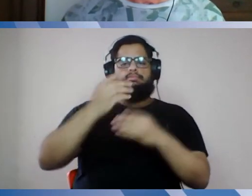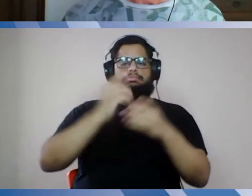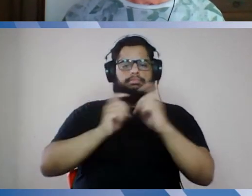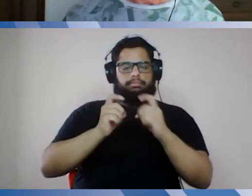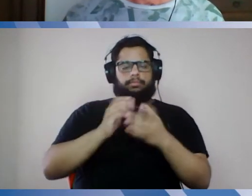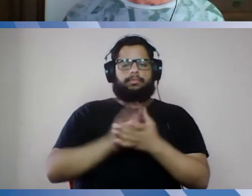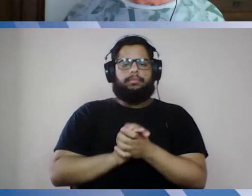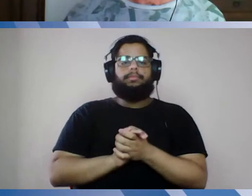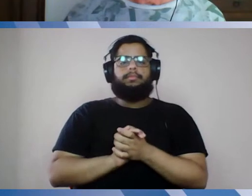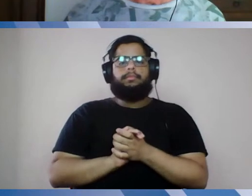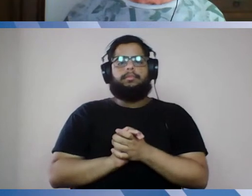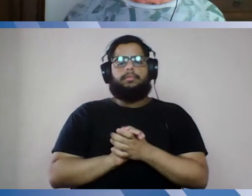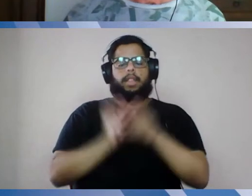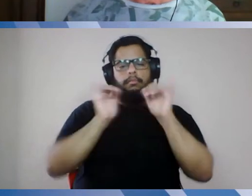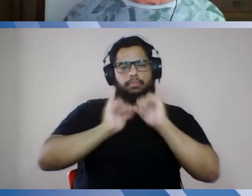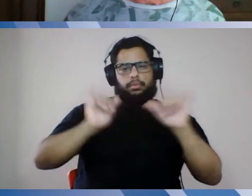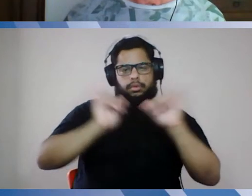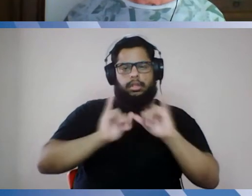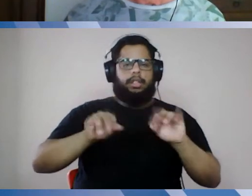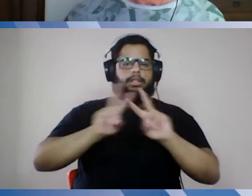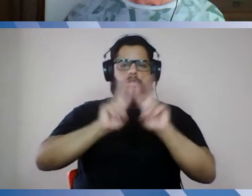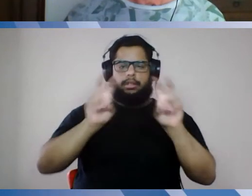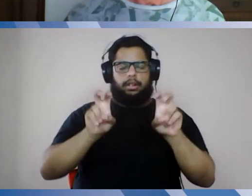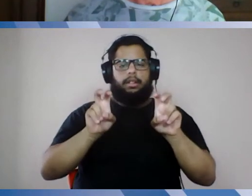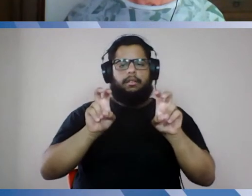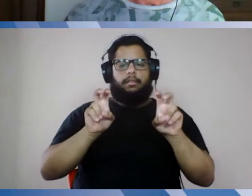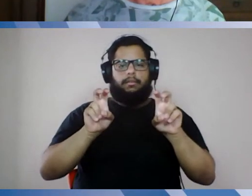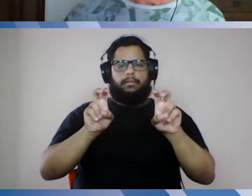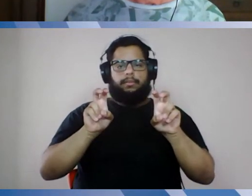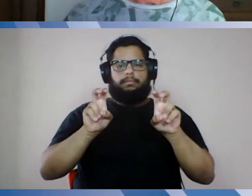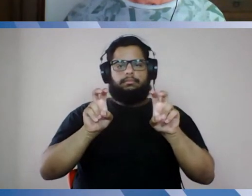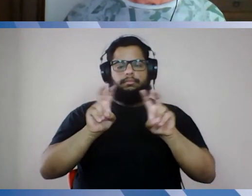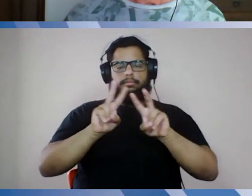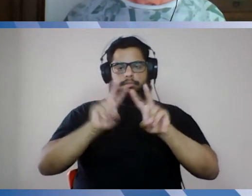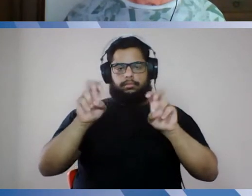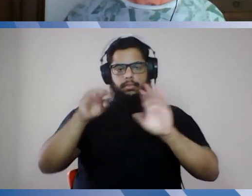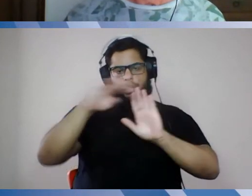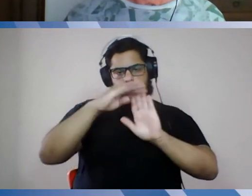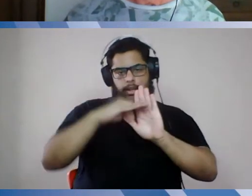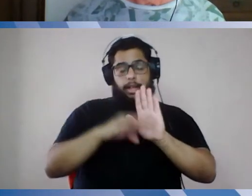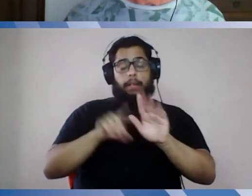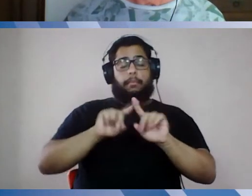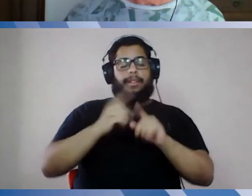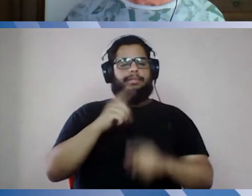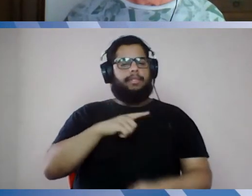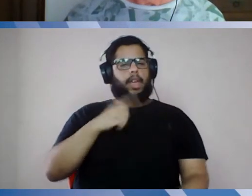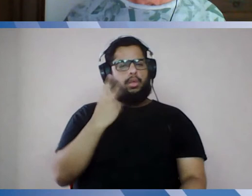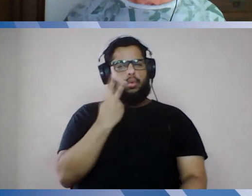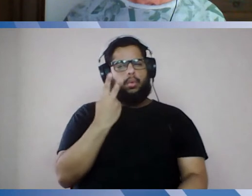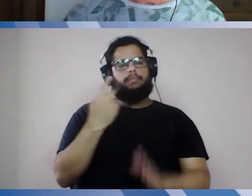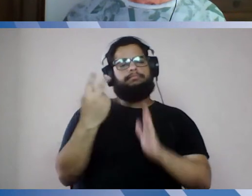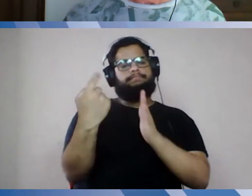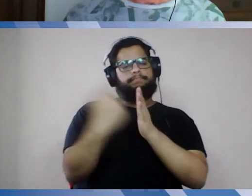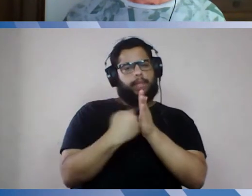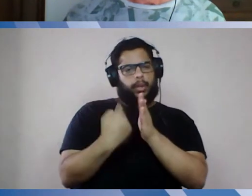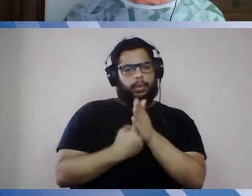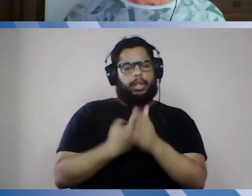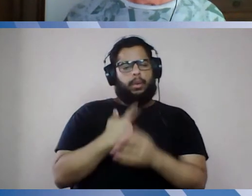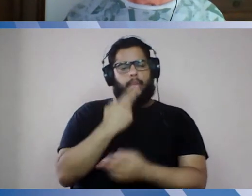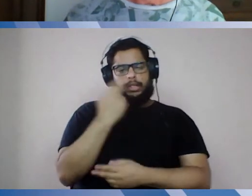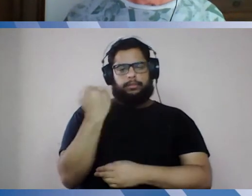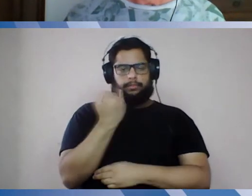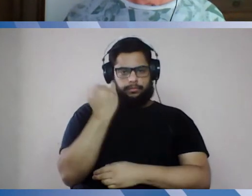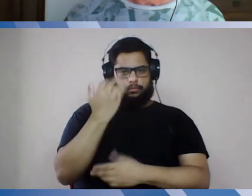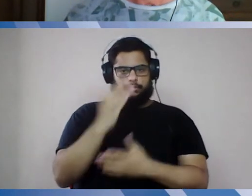publicando também notícias sobre todas essas medidas, mas eu acho que tem duas questões que vêm com muita força e que a gente pode